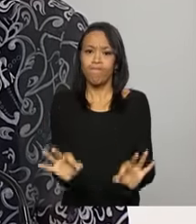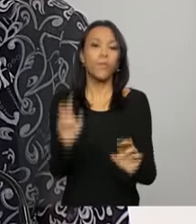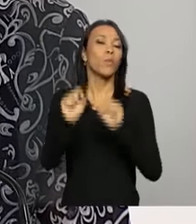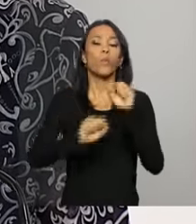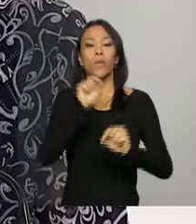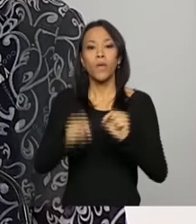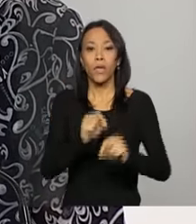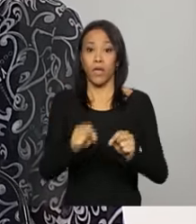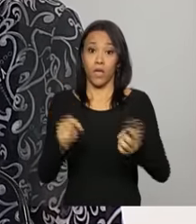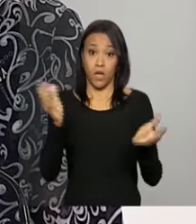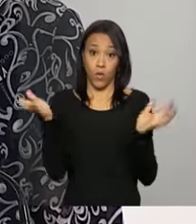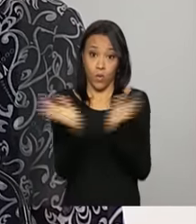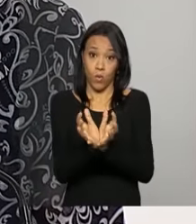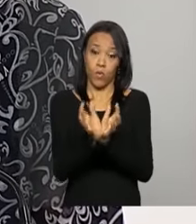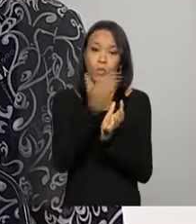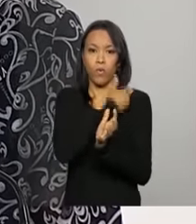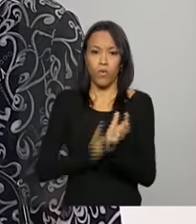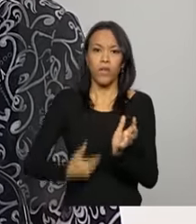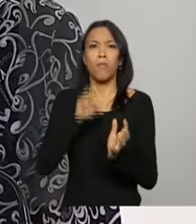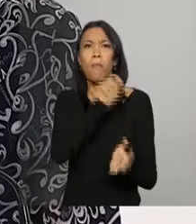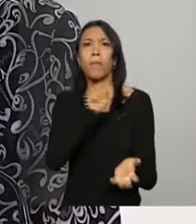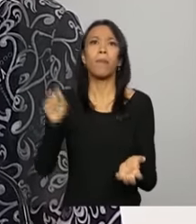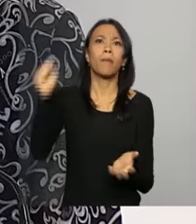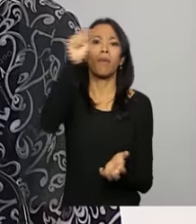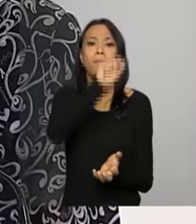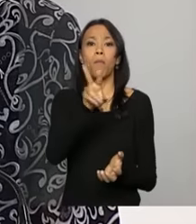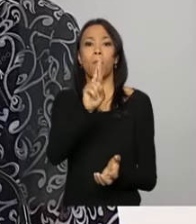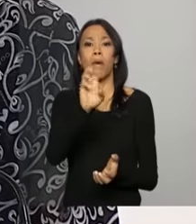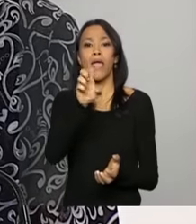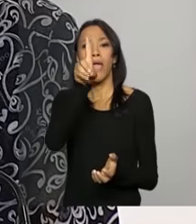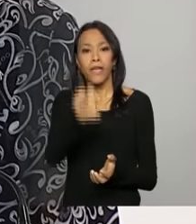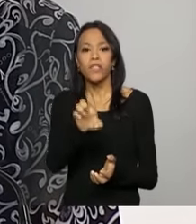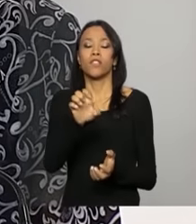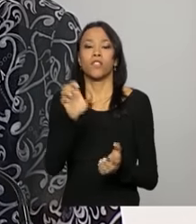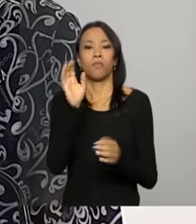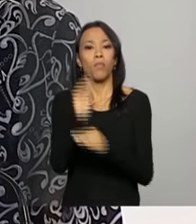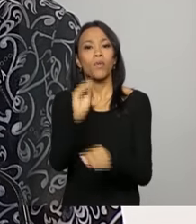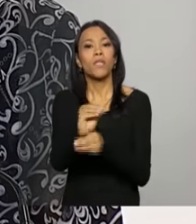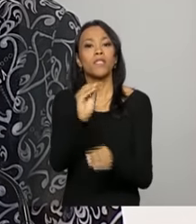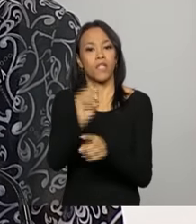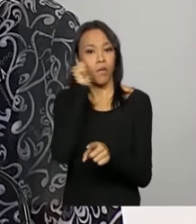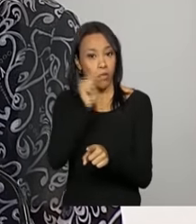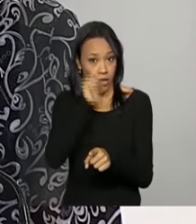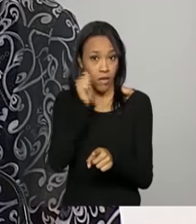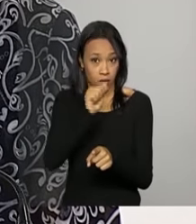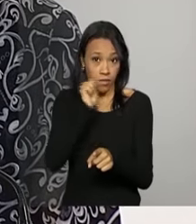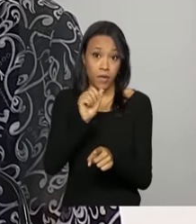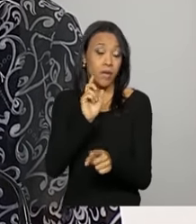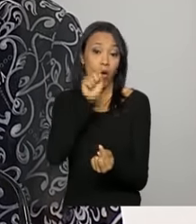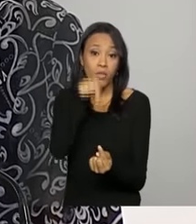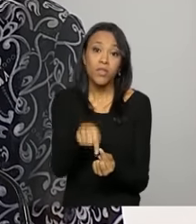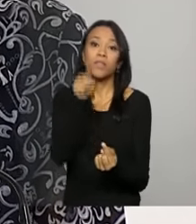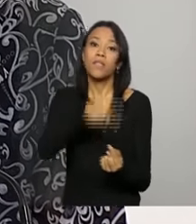proteção à mulher, principalmente assegurando apoio e assegurando condições de sobrevivência para